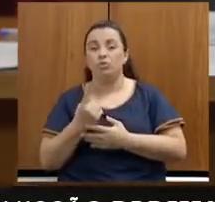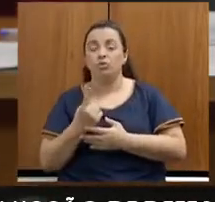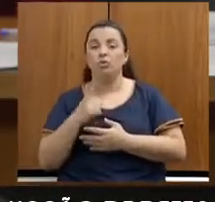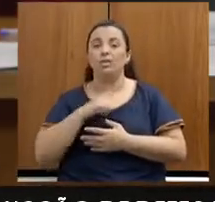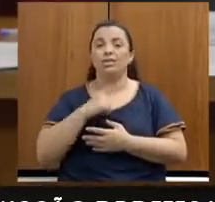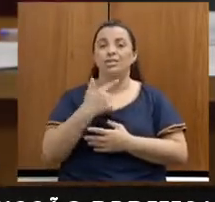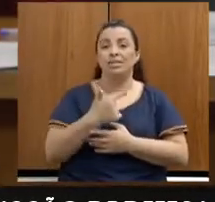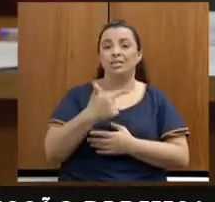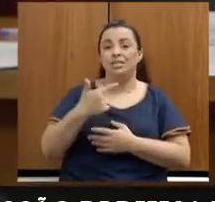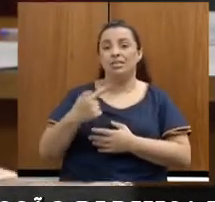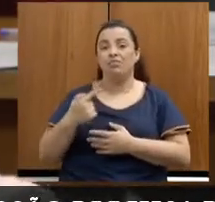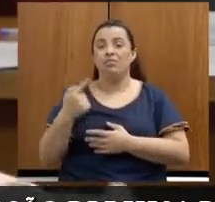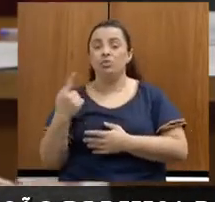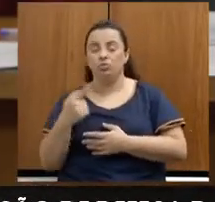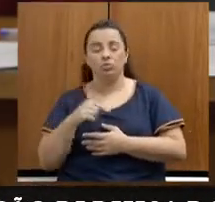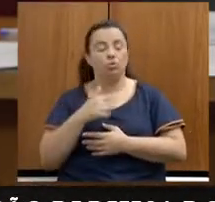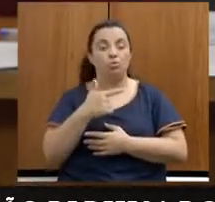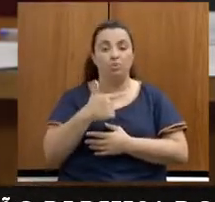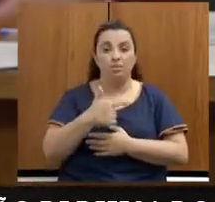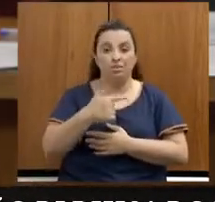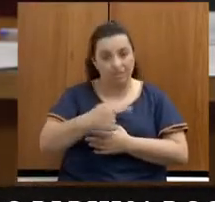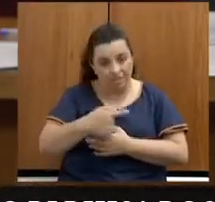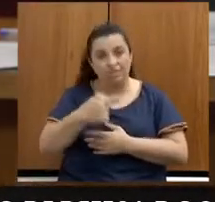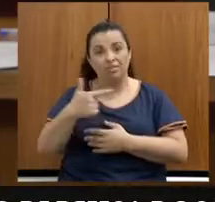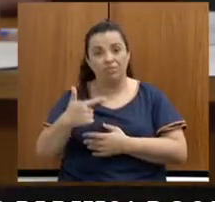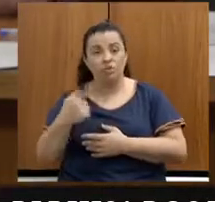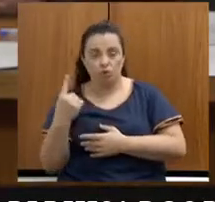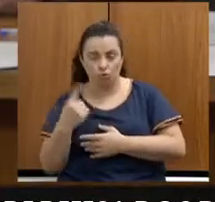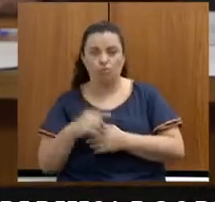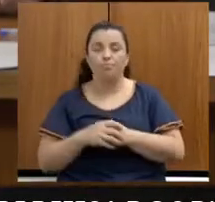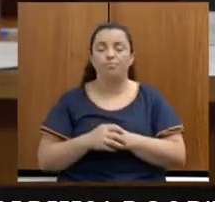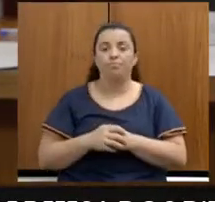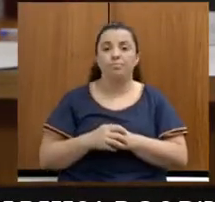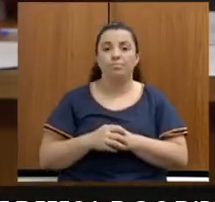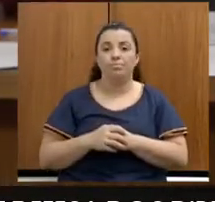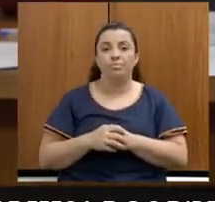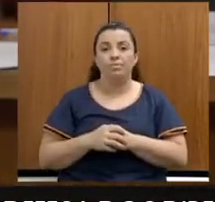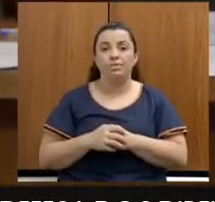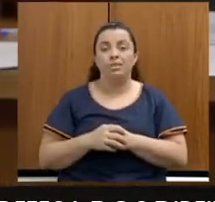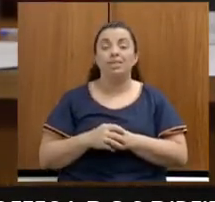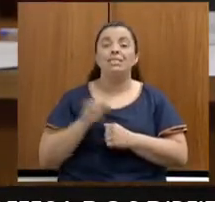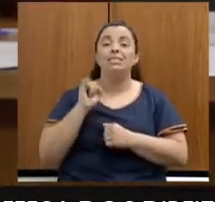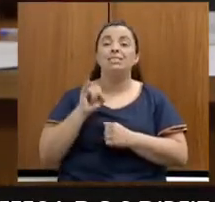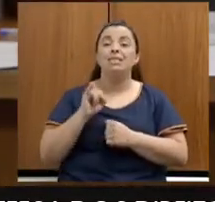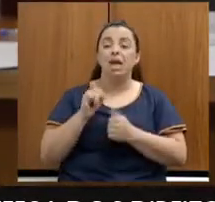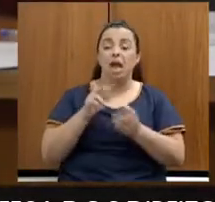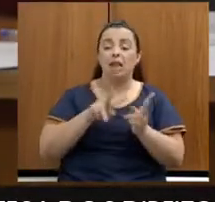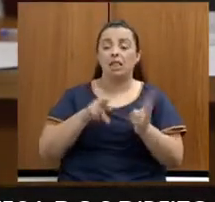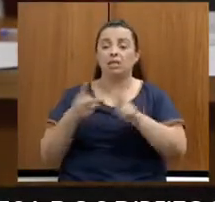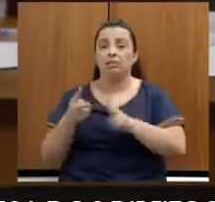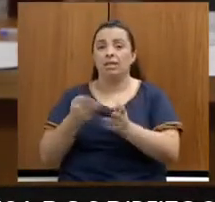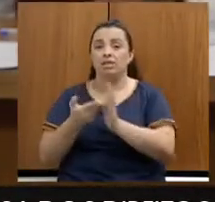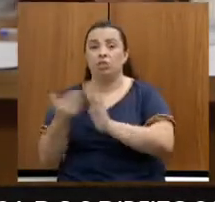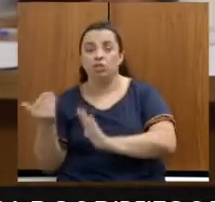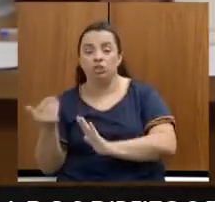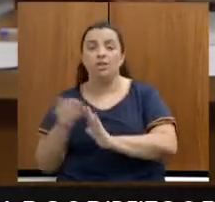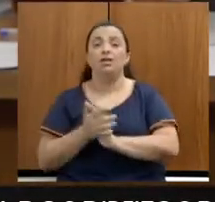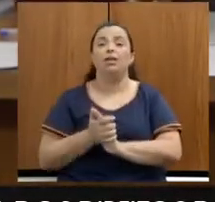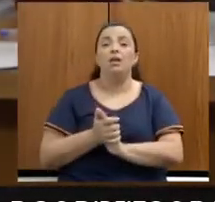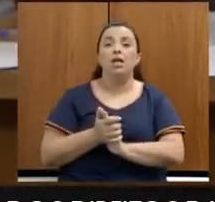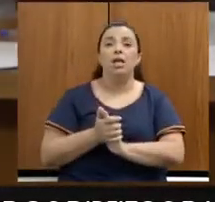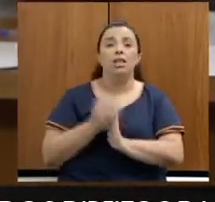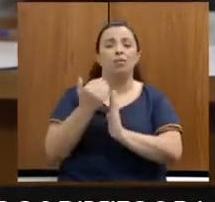renda, o empenhado em 2018 foi 172. em 2019, 205 milhões.